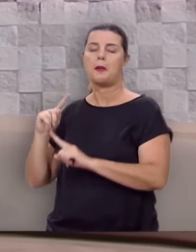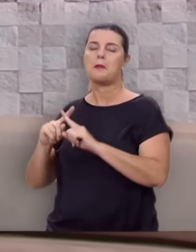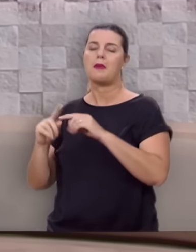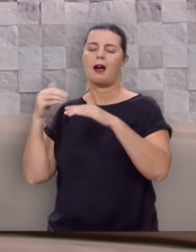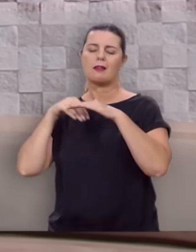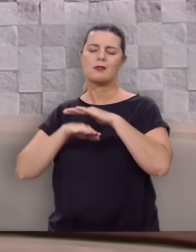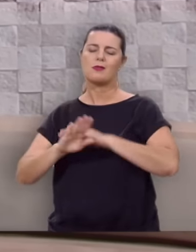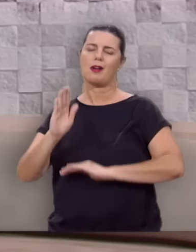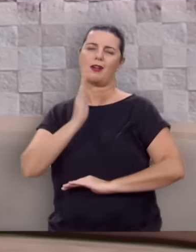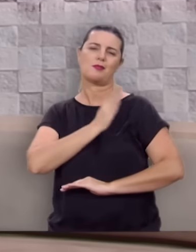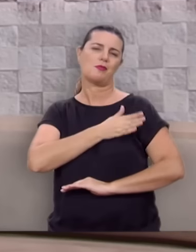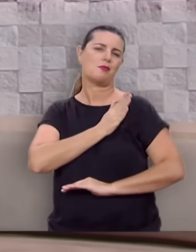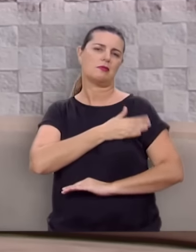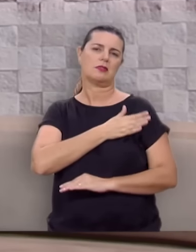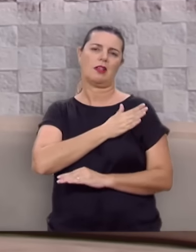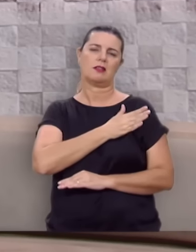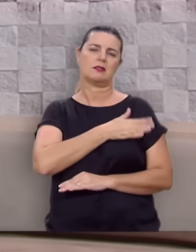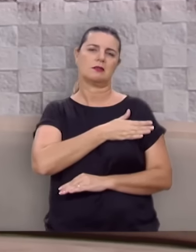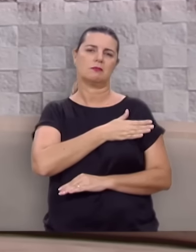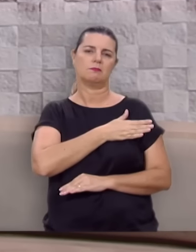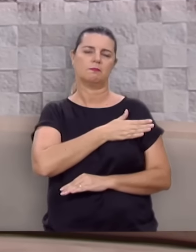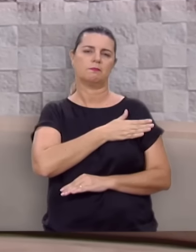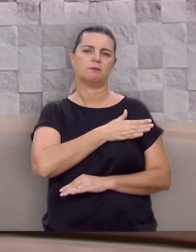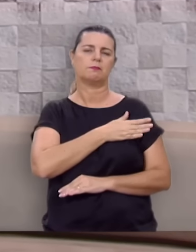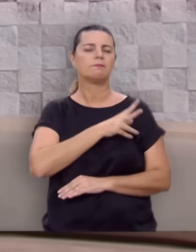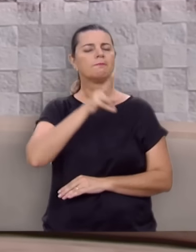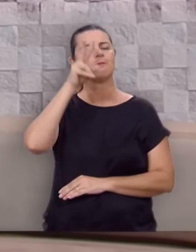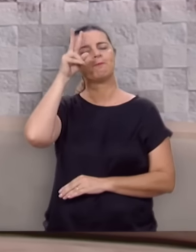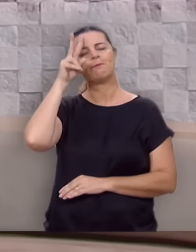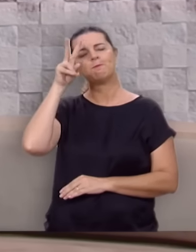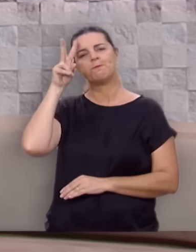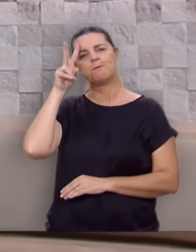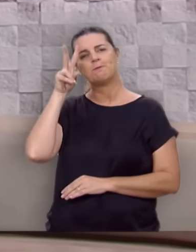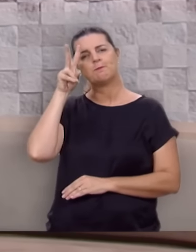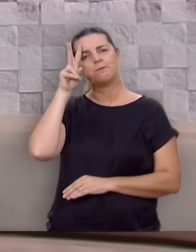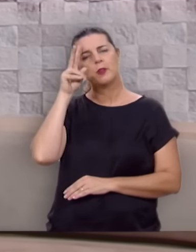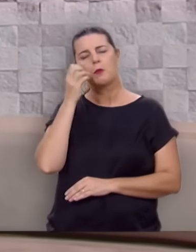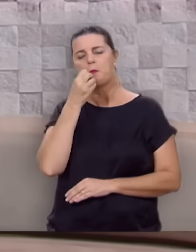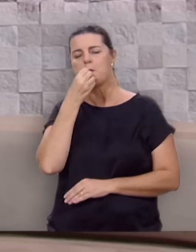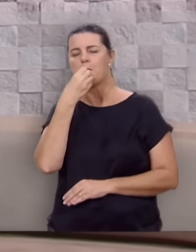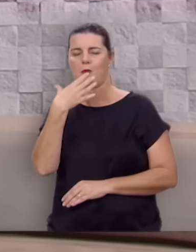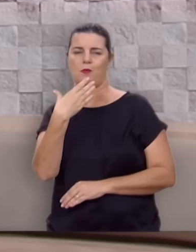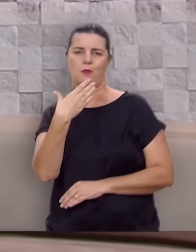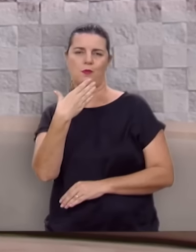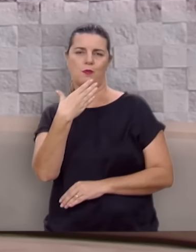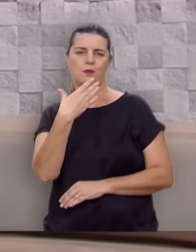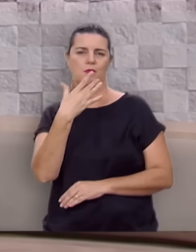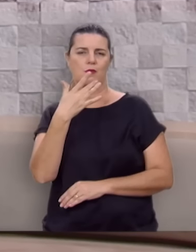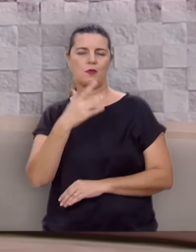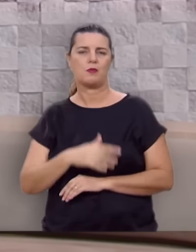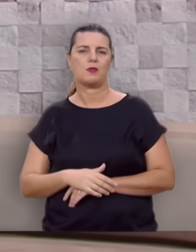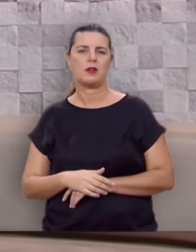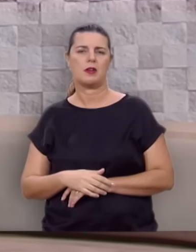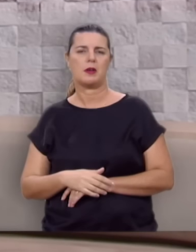Mas guardo no coração lembranças doces